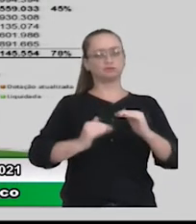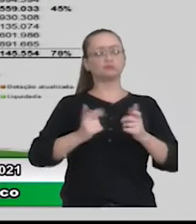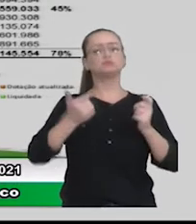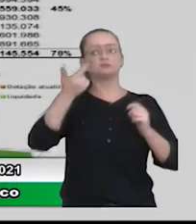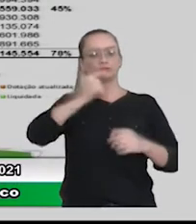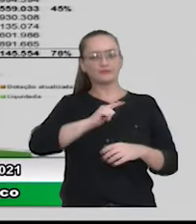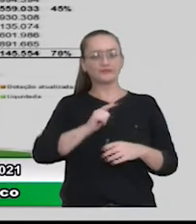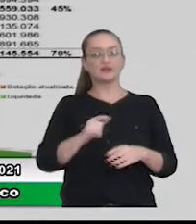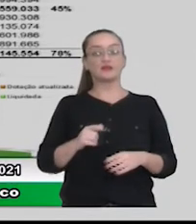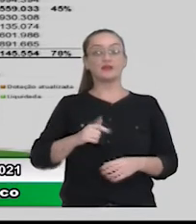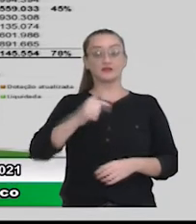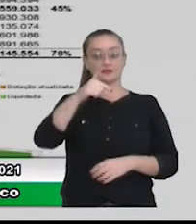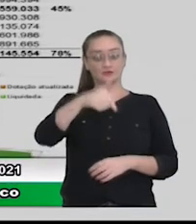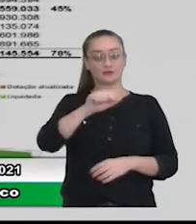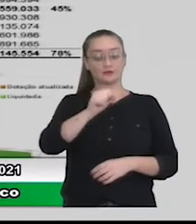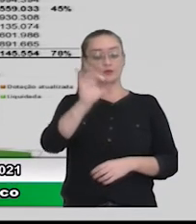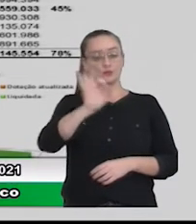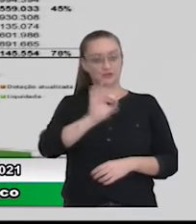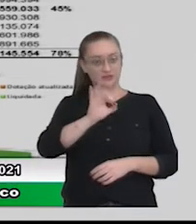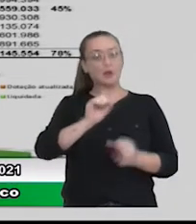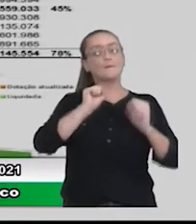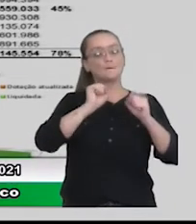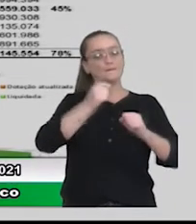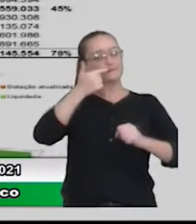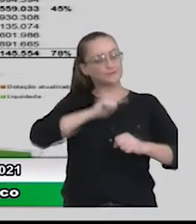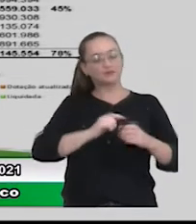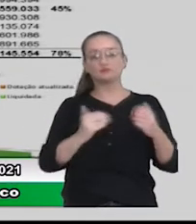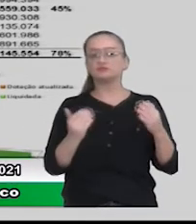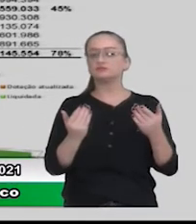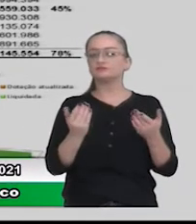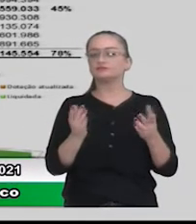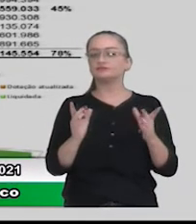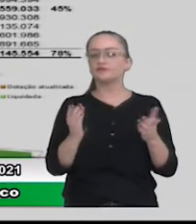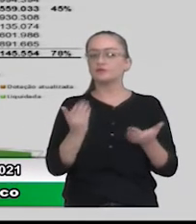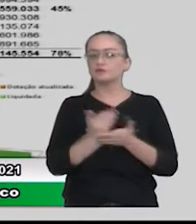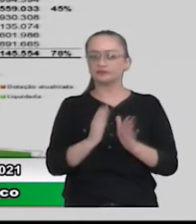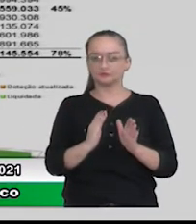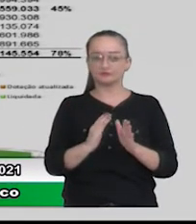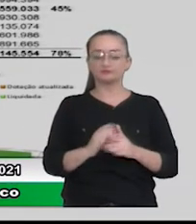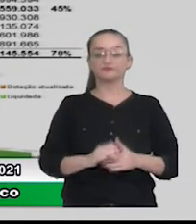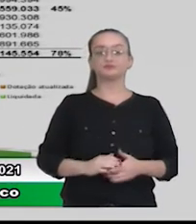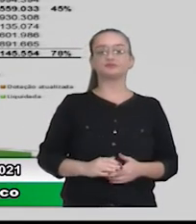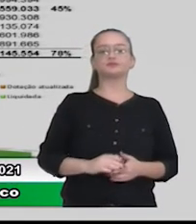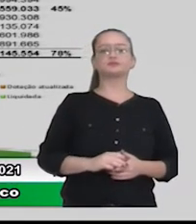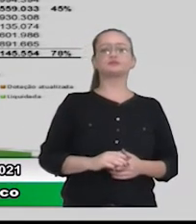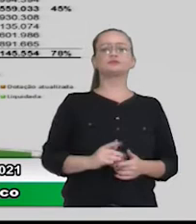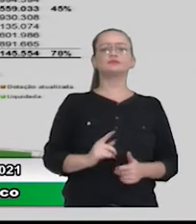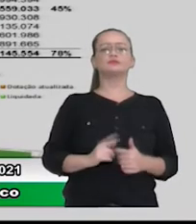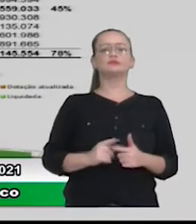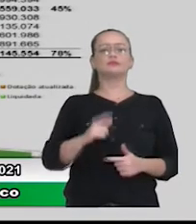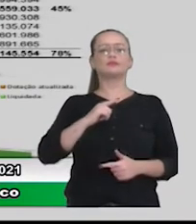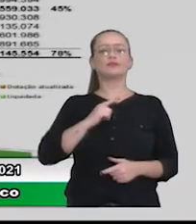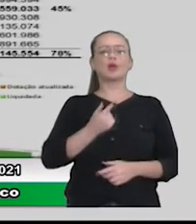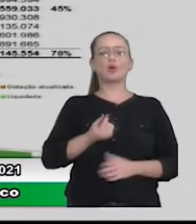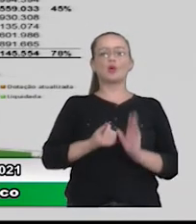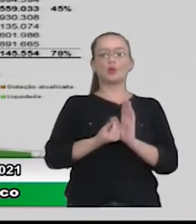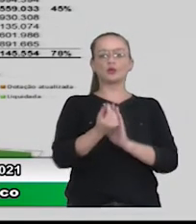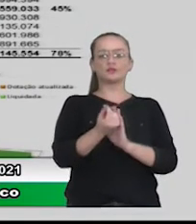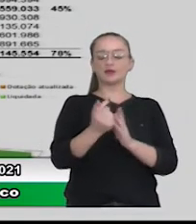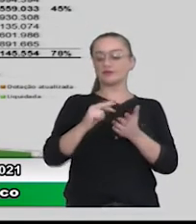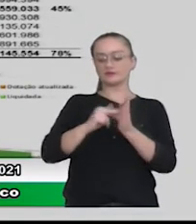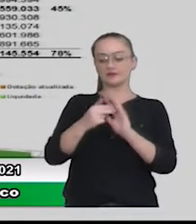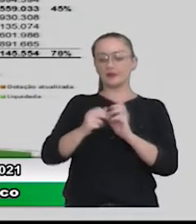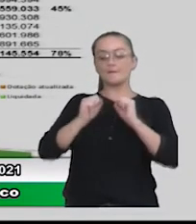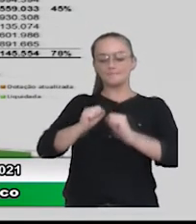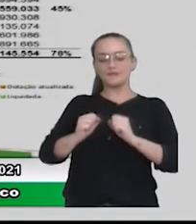liquidou 78% do que podia, do que estava disponível. Porque eu ter orçamento disponível não quer dizer